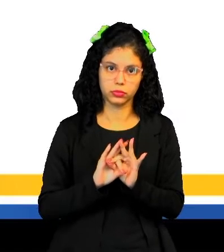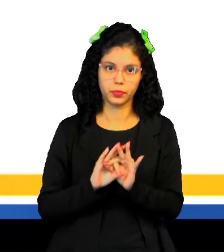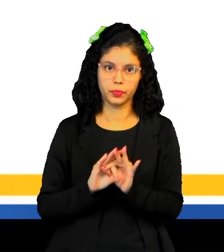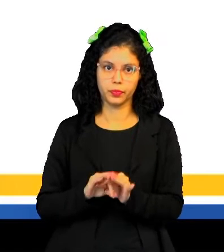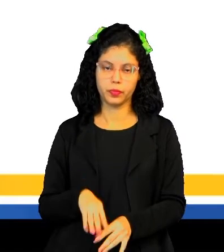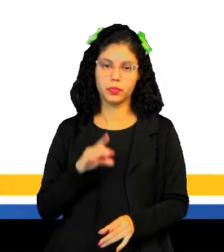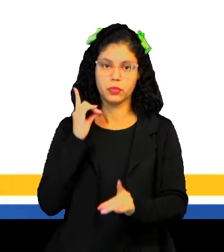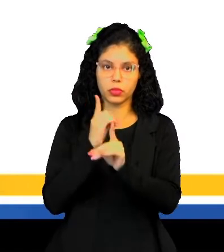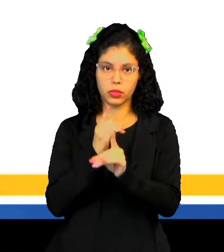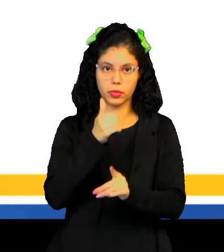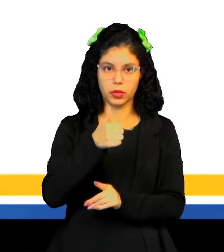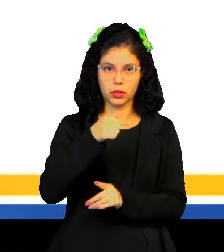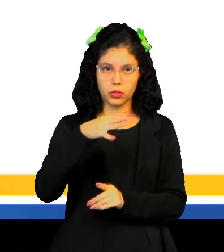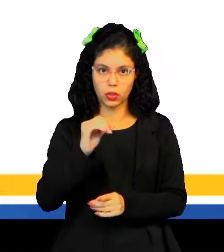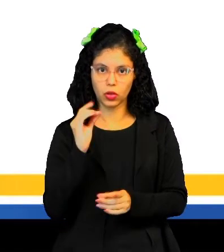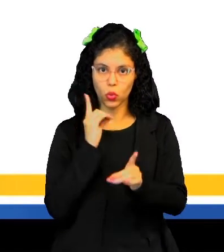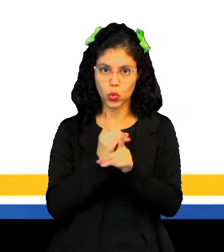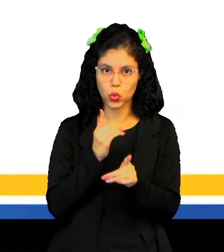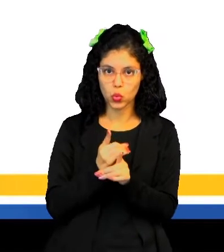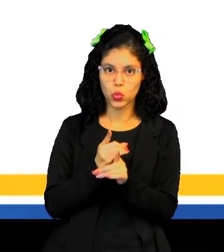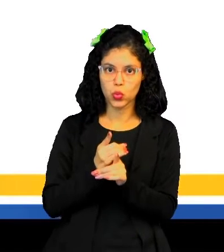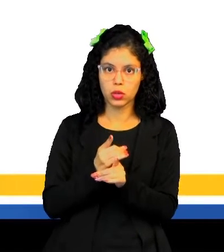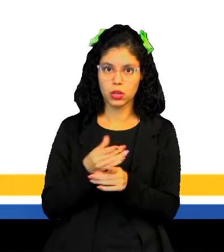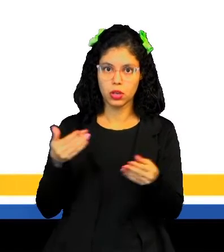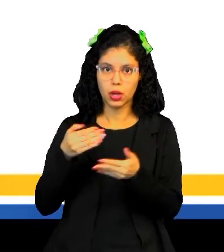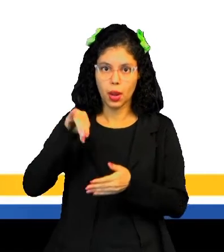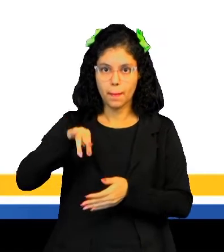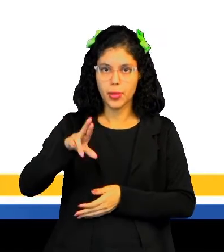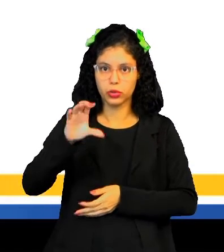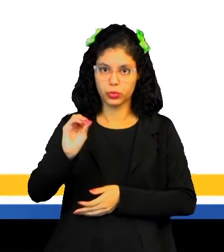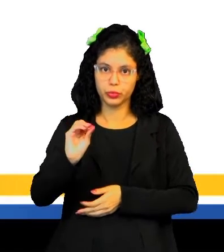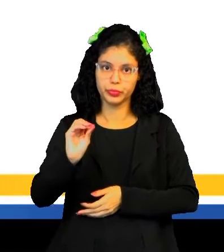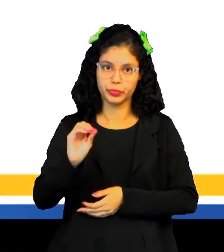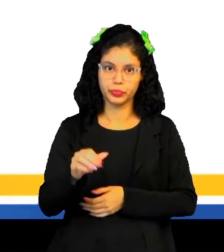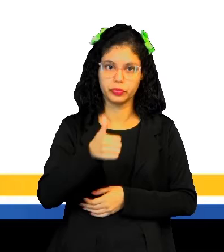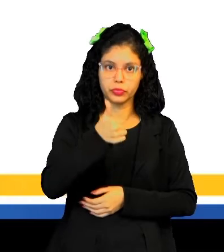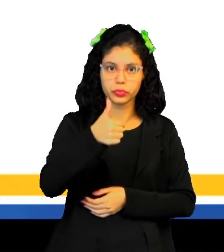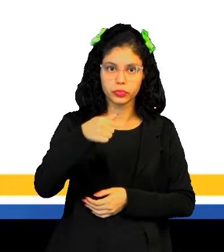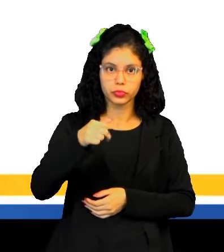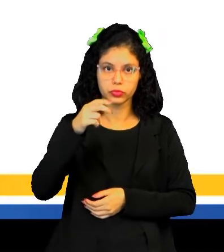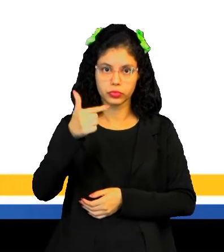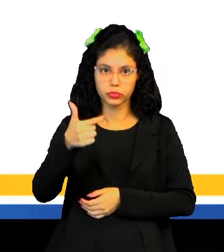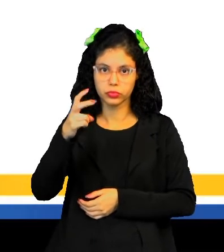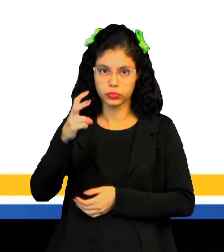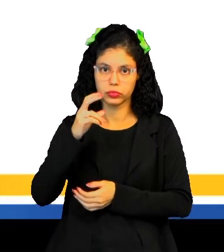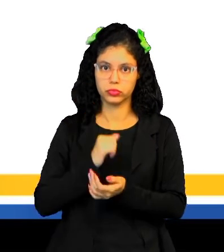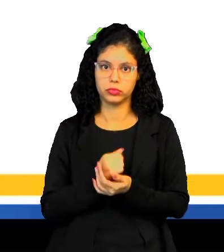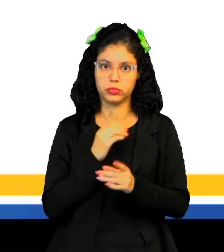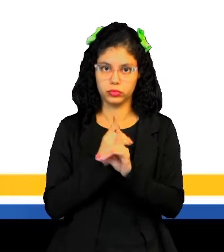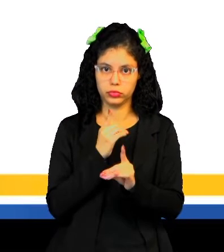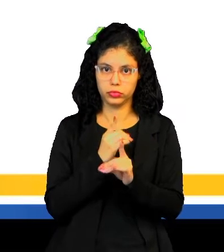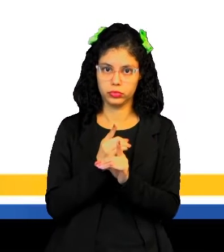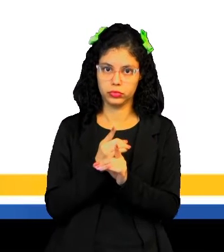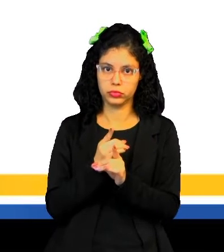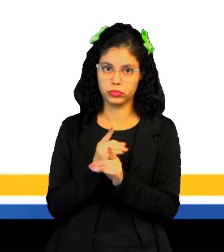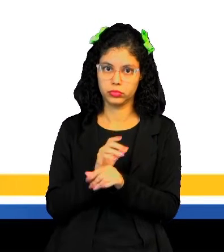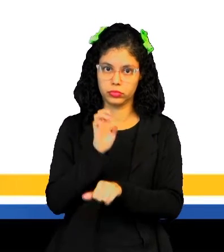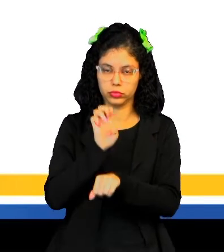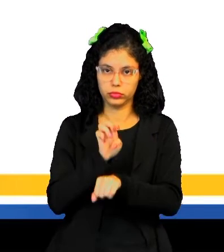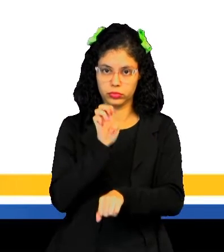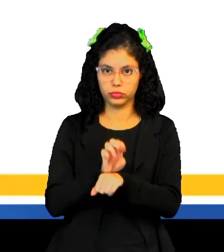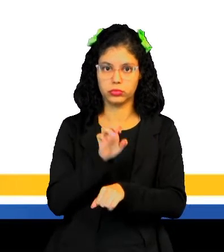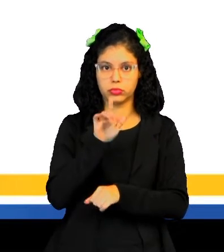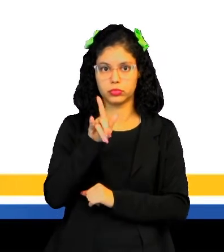1719, né? Houve a descoberta de ouro no atual Mato Grosso, né? Em 1725, né? A descoberta de